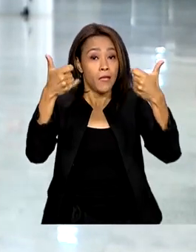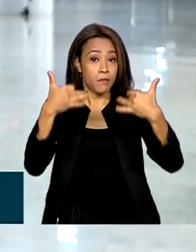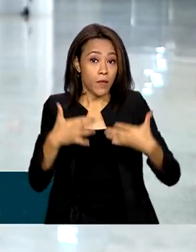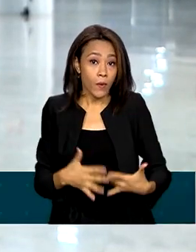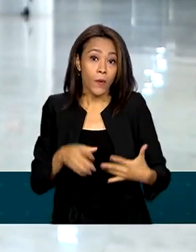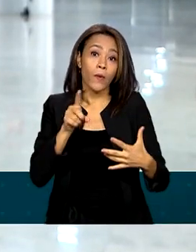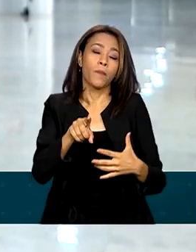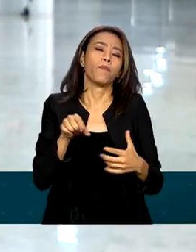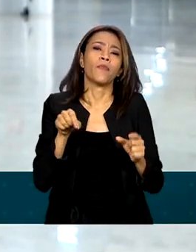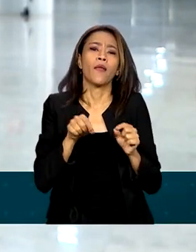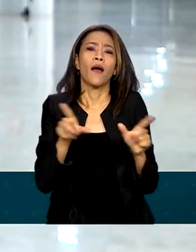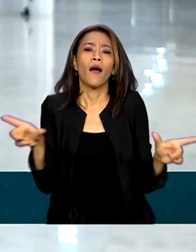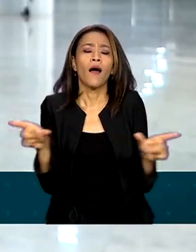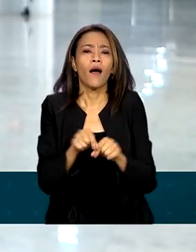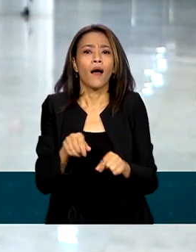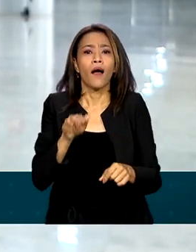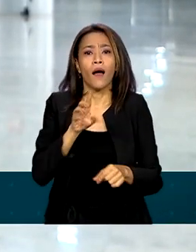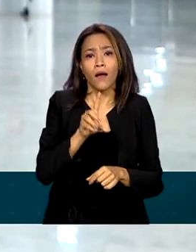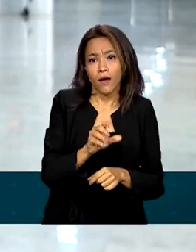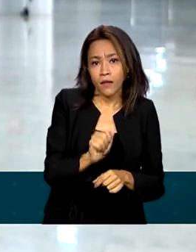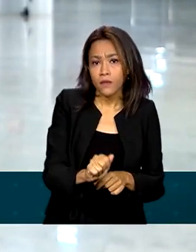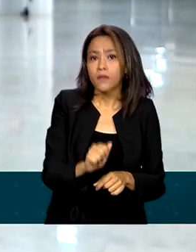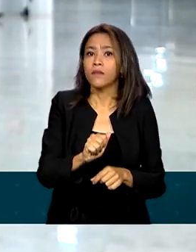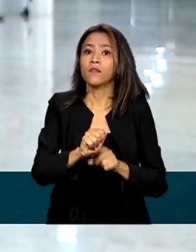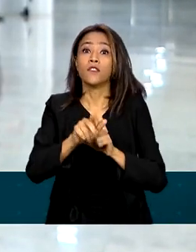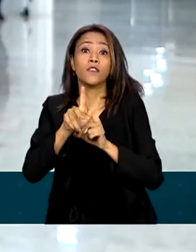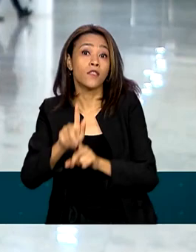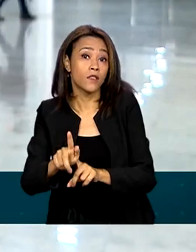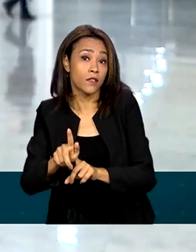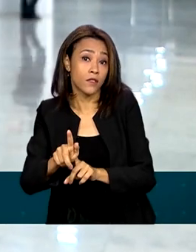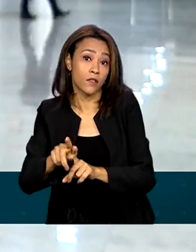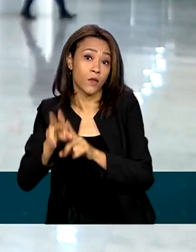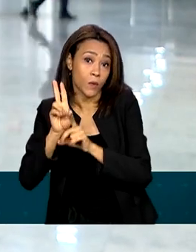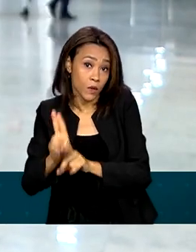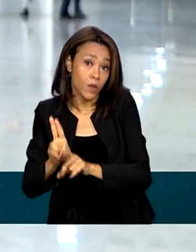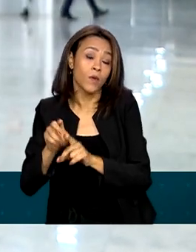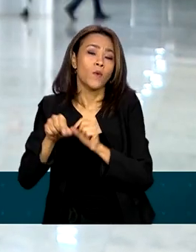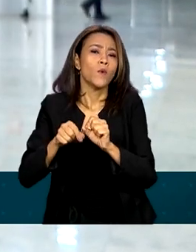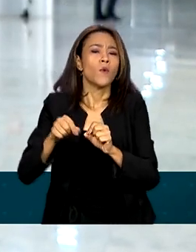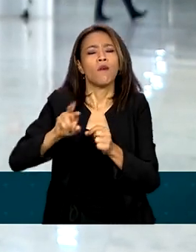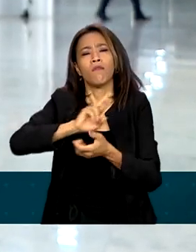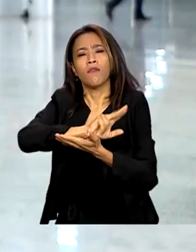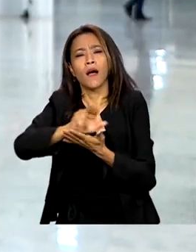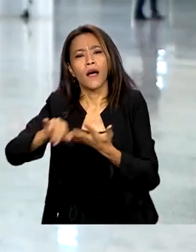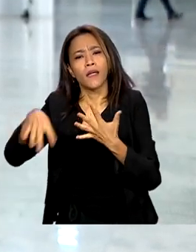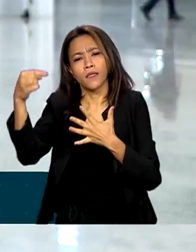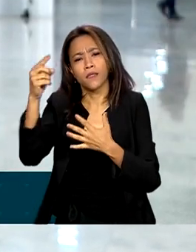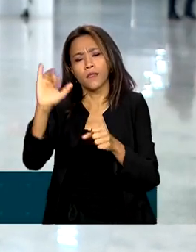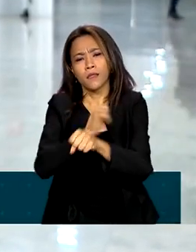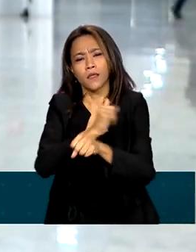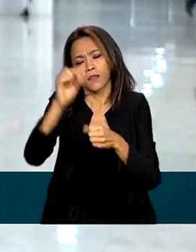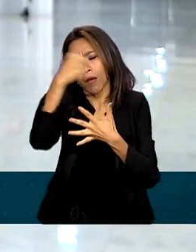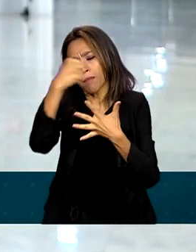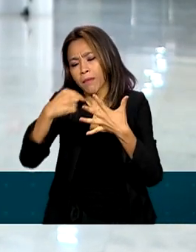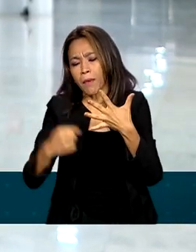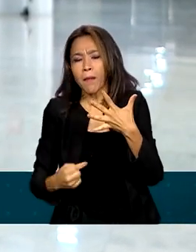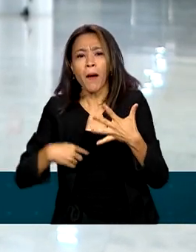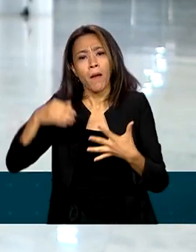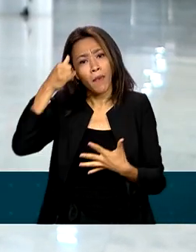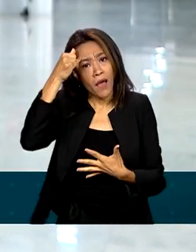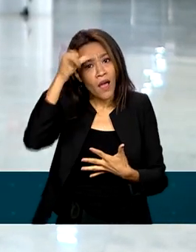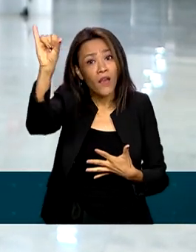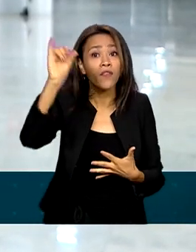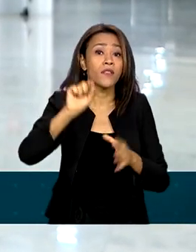assegurou, por meio do Supremo Tribunal Federal, um conjunto de medidas para evitar novos atos golpistas.